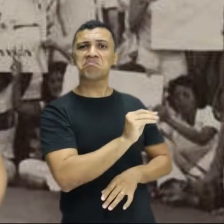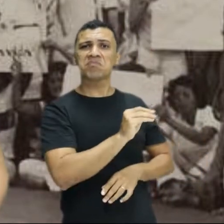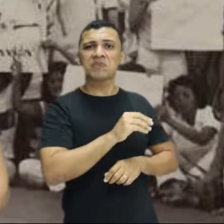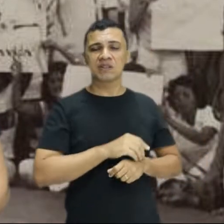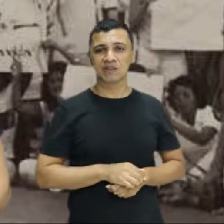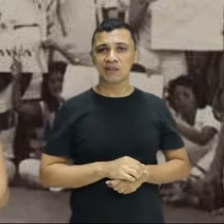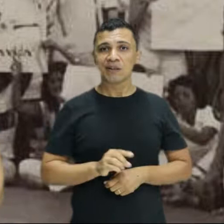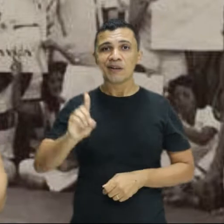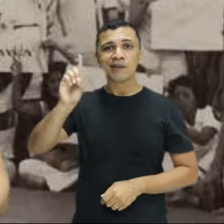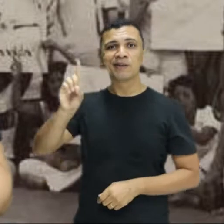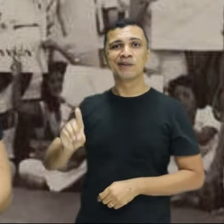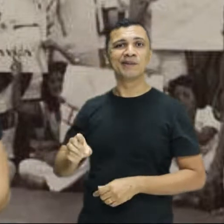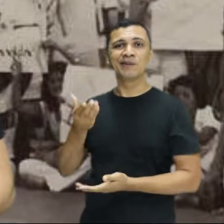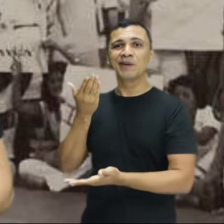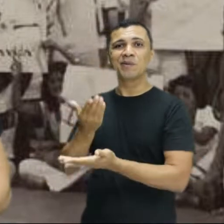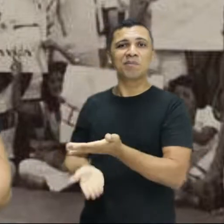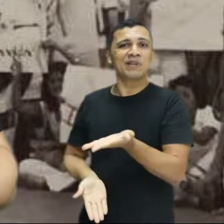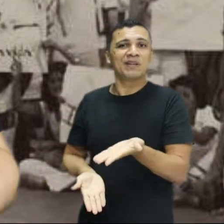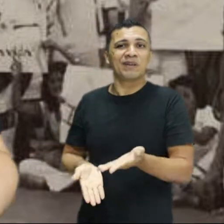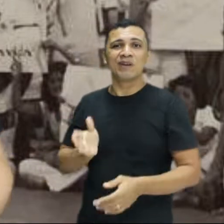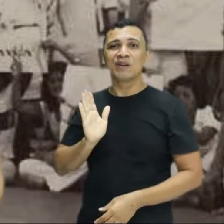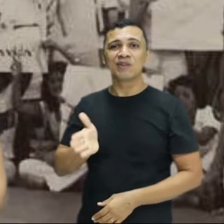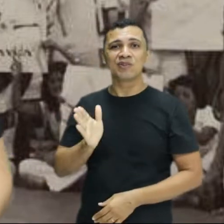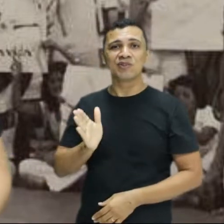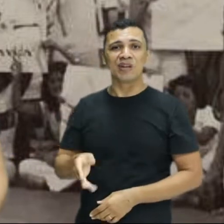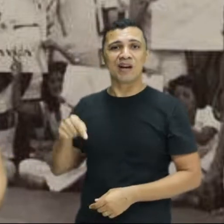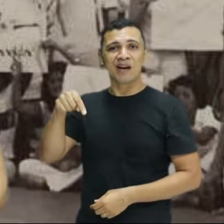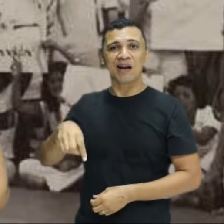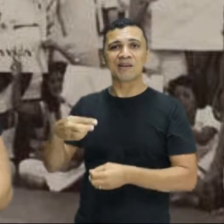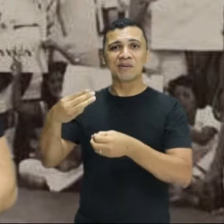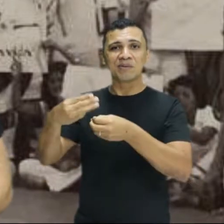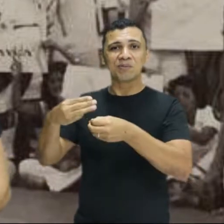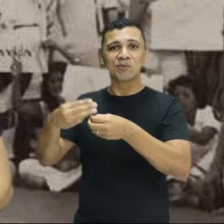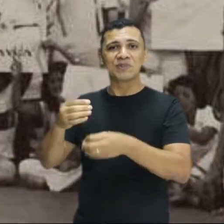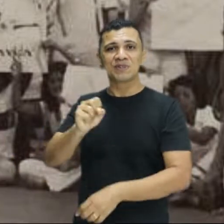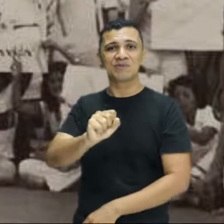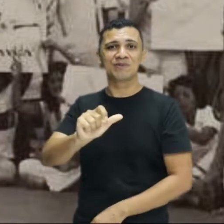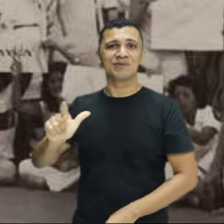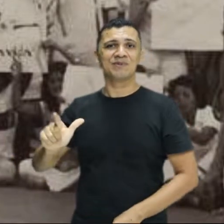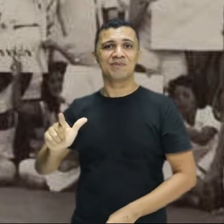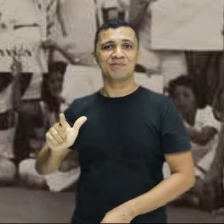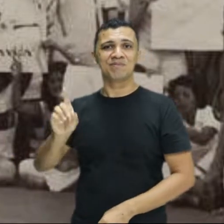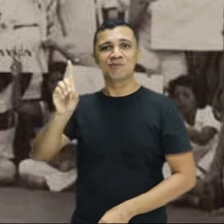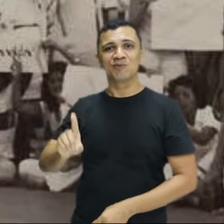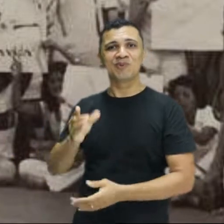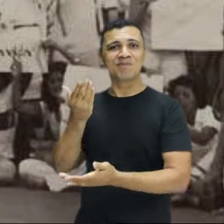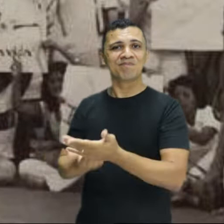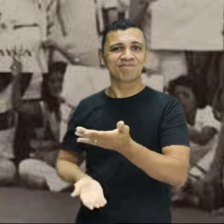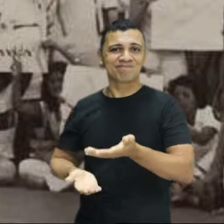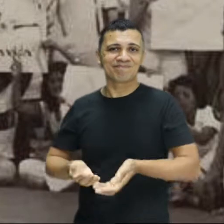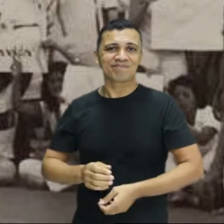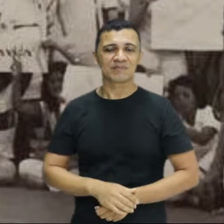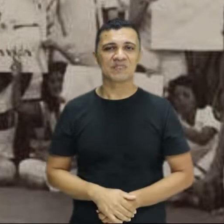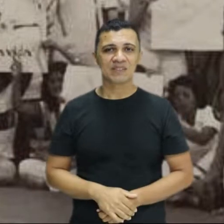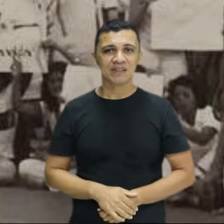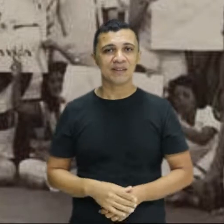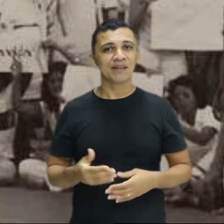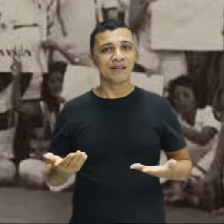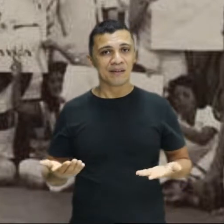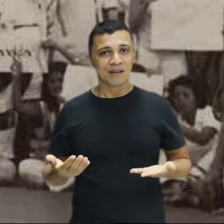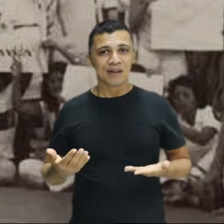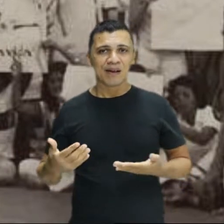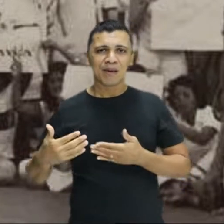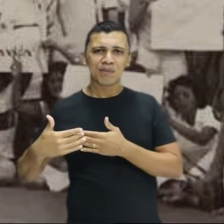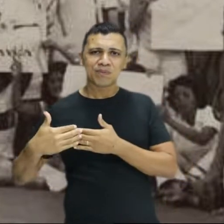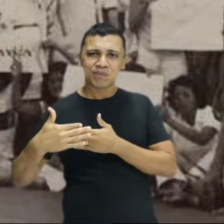perdeu-se um direito que já estava garantido municipalmente alguns anos antes. A gente dá um pulo, então, na história de 1965